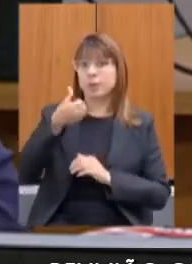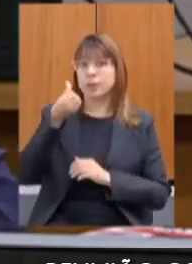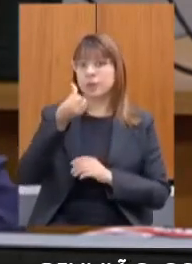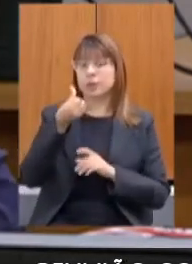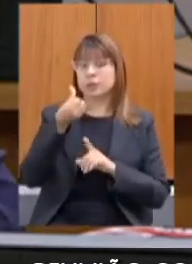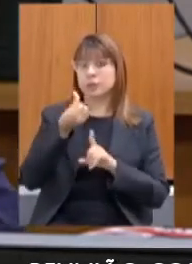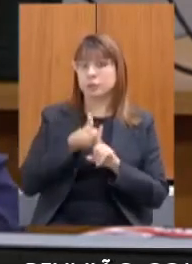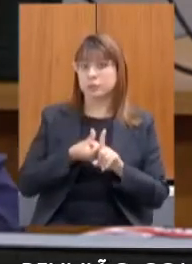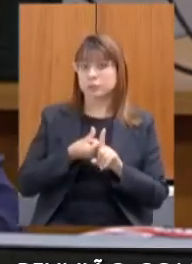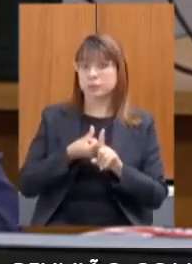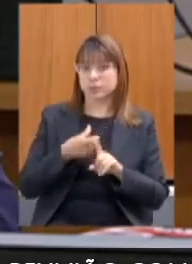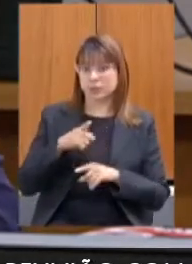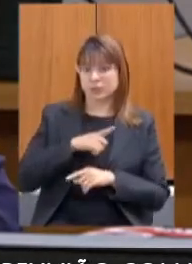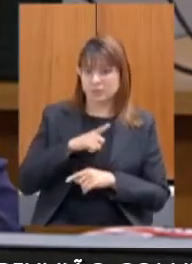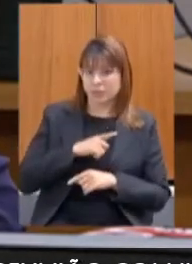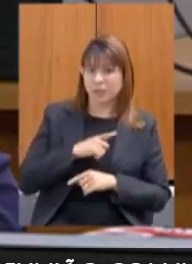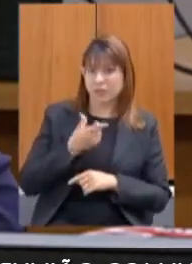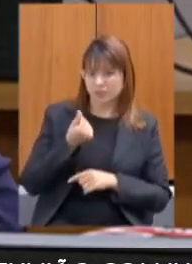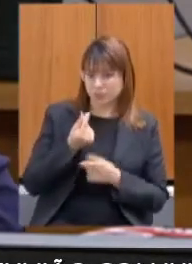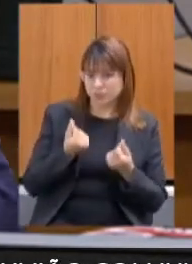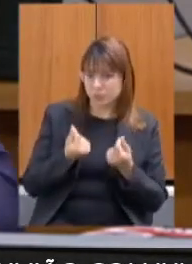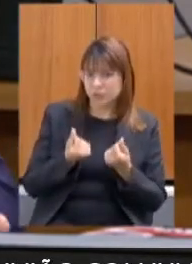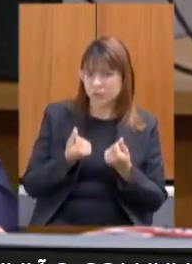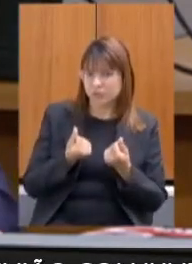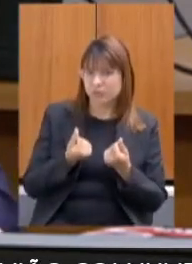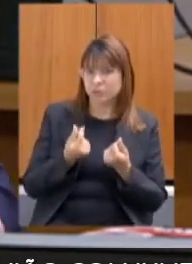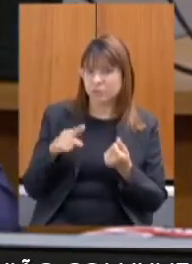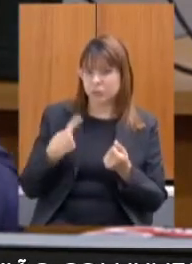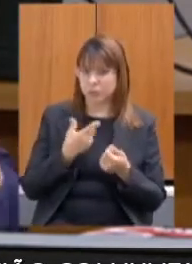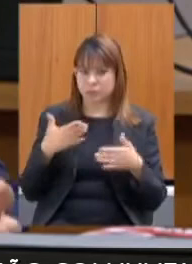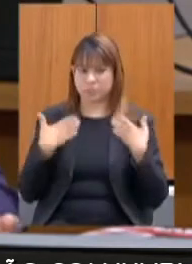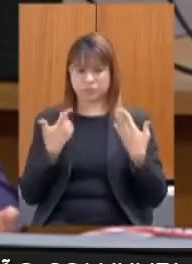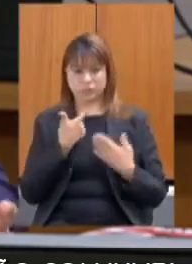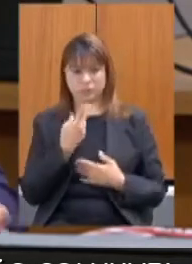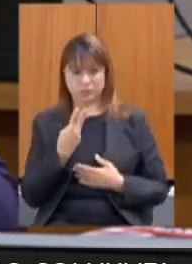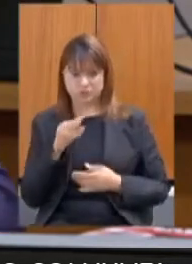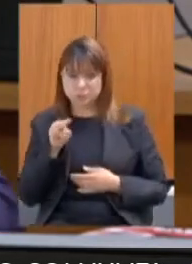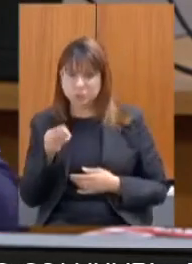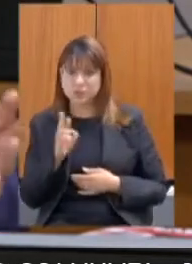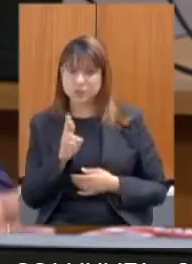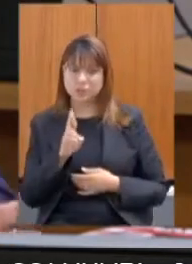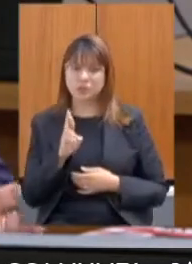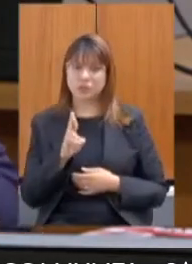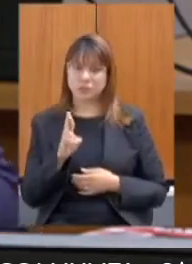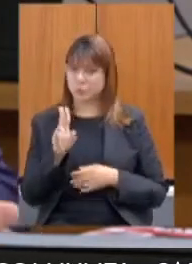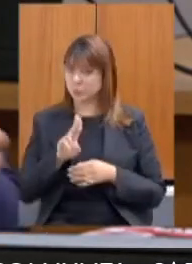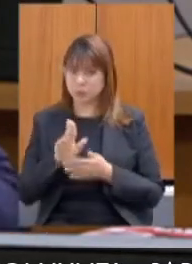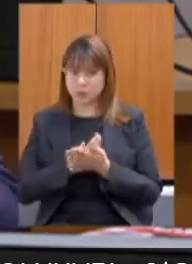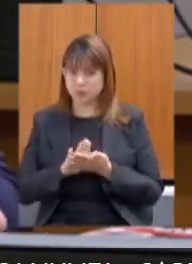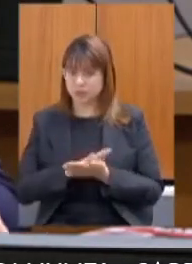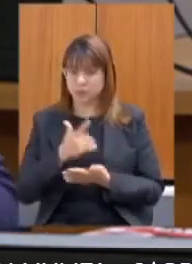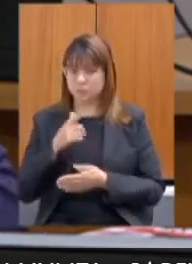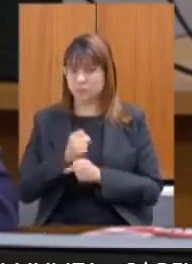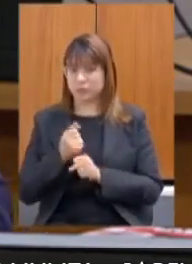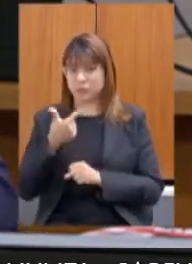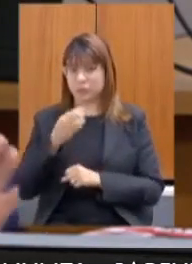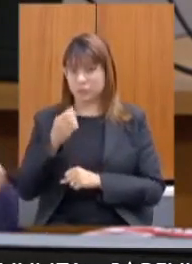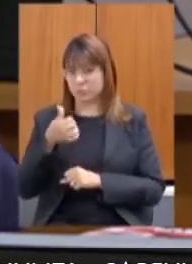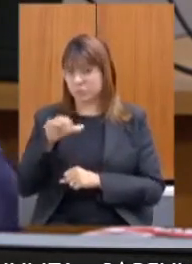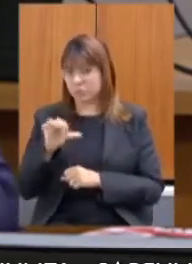existência de um saldo positivo que assusta 23 milhões de reais de um ano que não foi que não foi investido em 2019